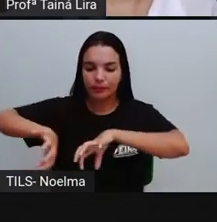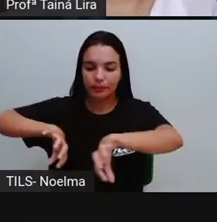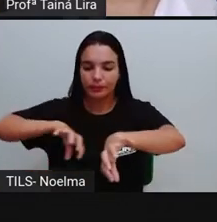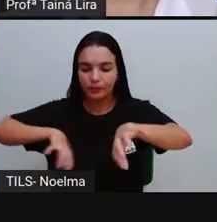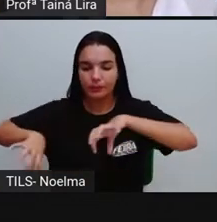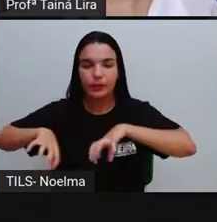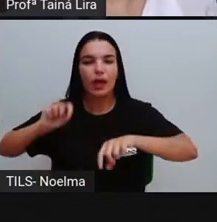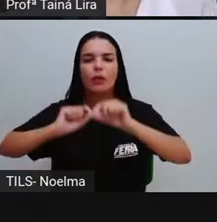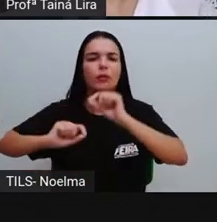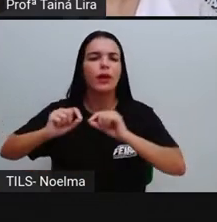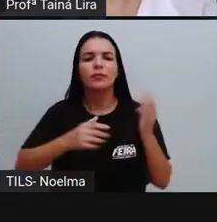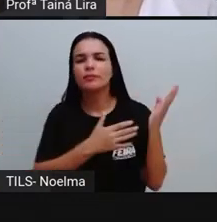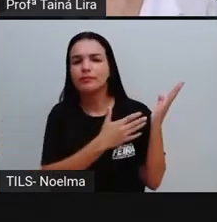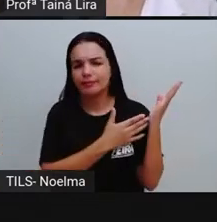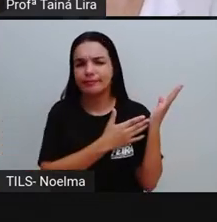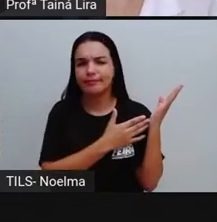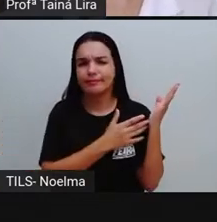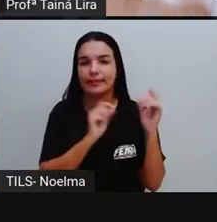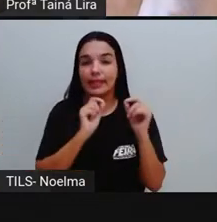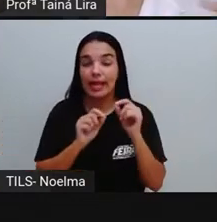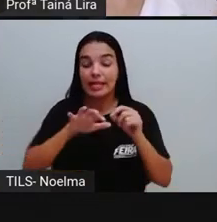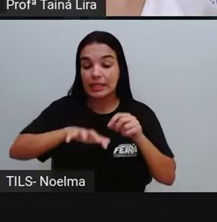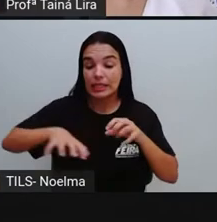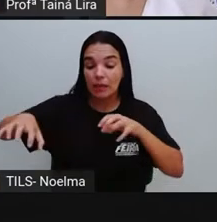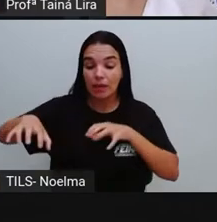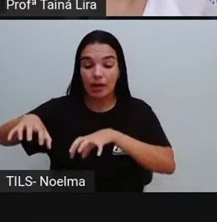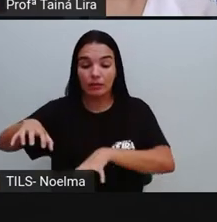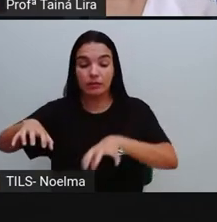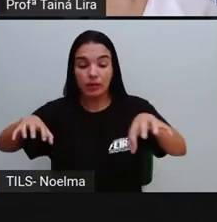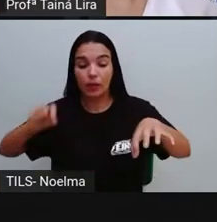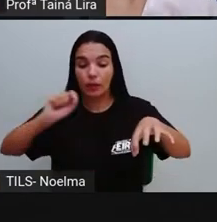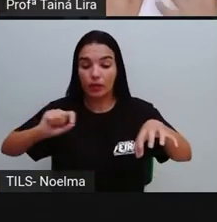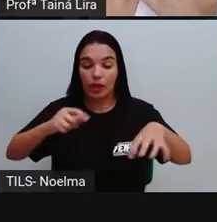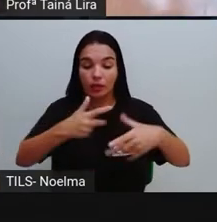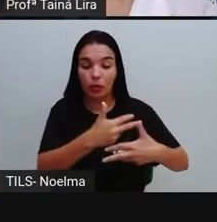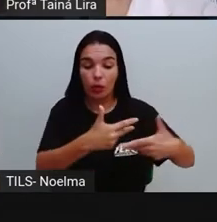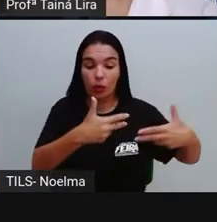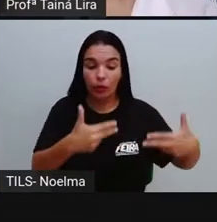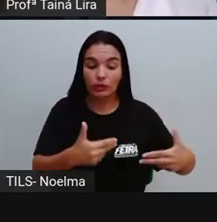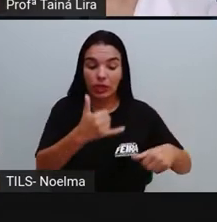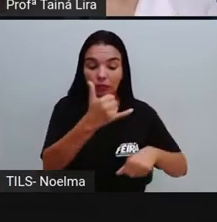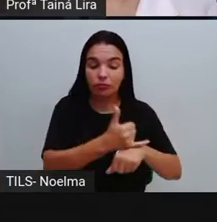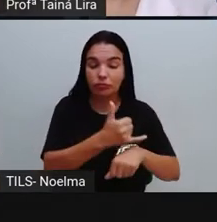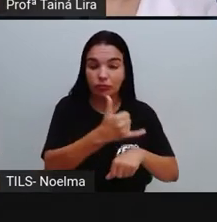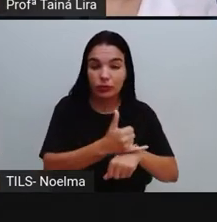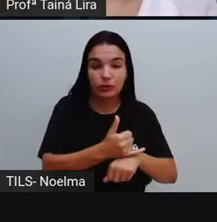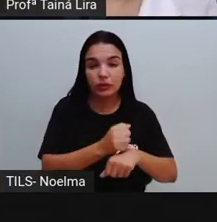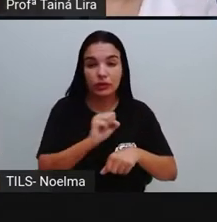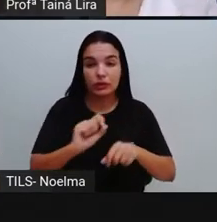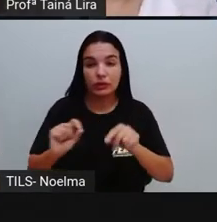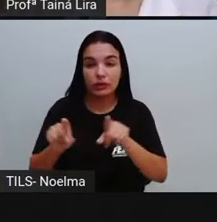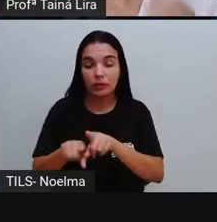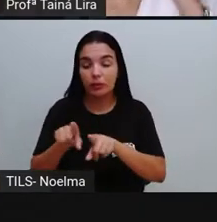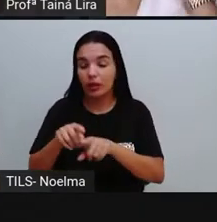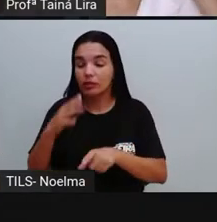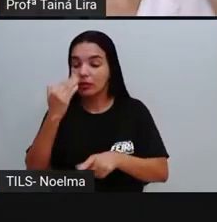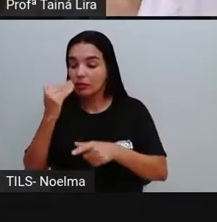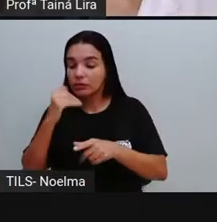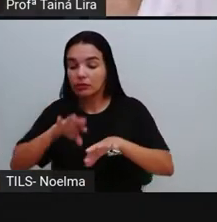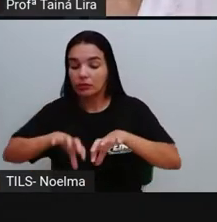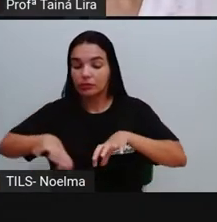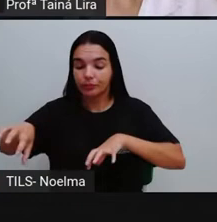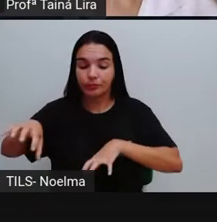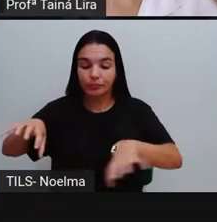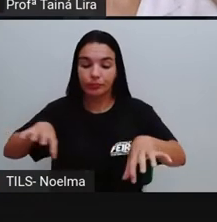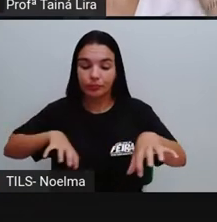o recolhimento e separação dos resíduos sólidos, tá? Ou do lixo, como nós costumamos chamar, certo?